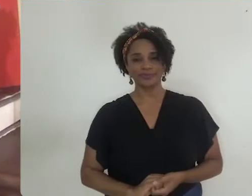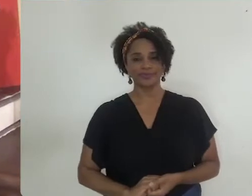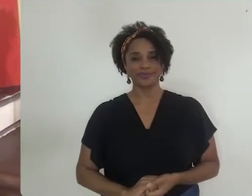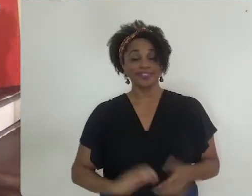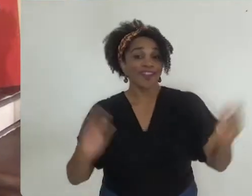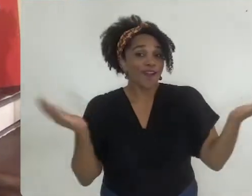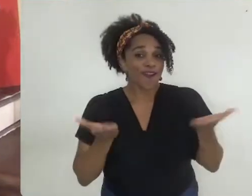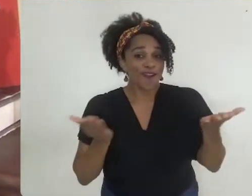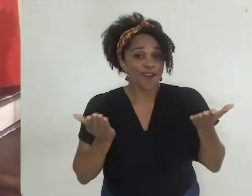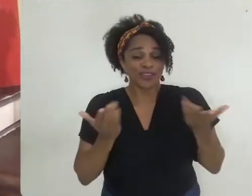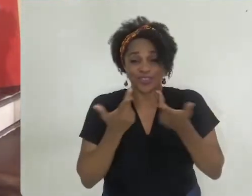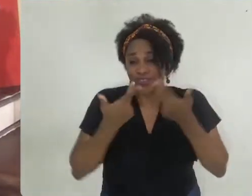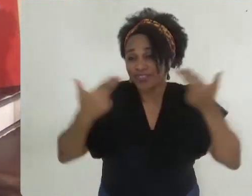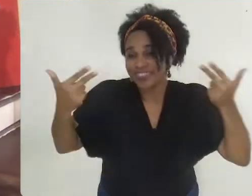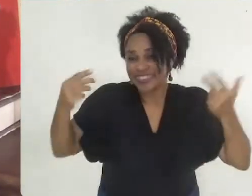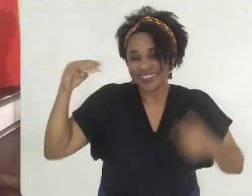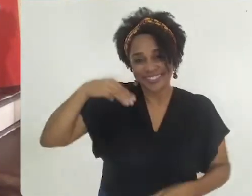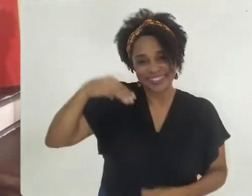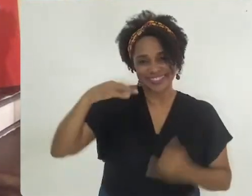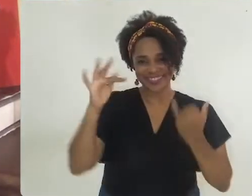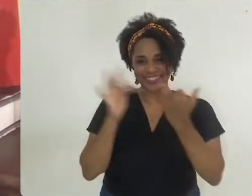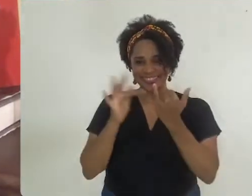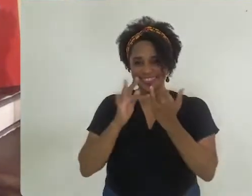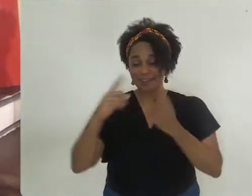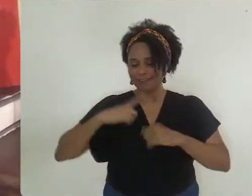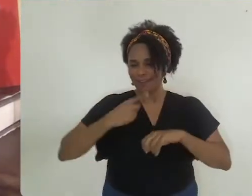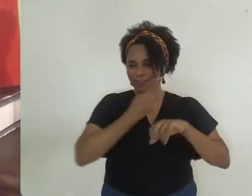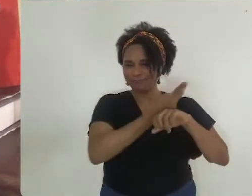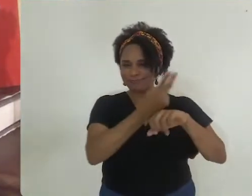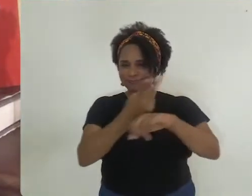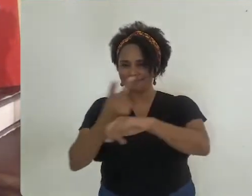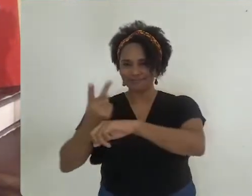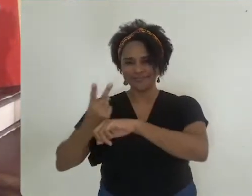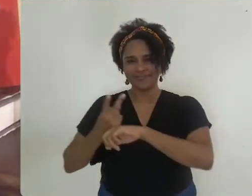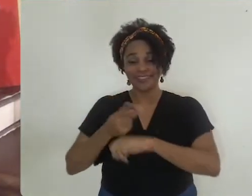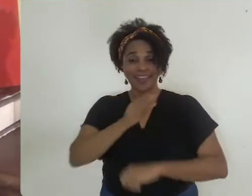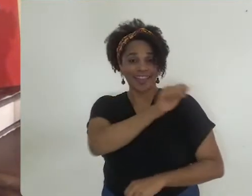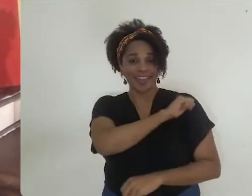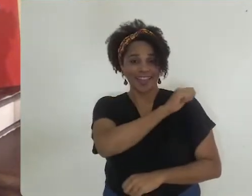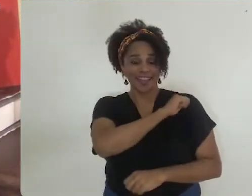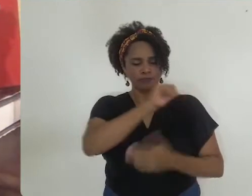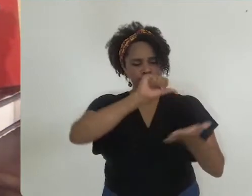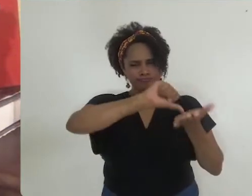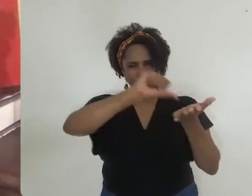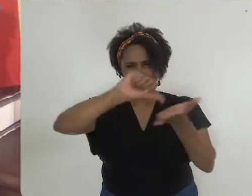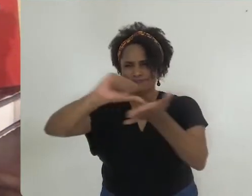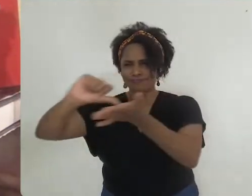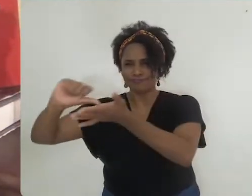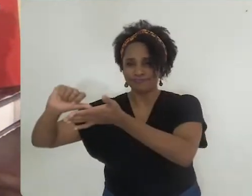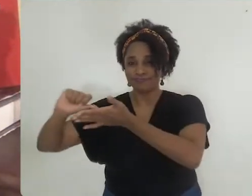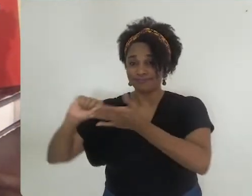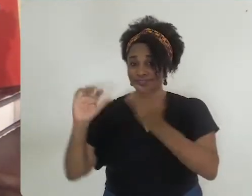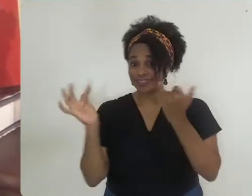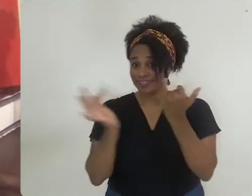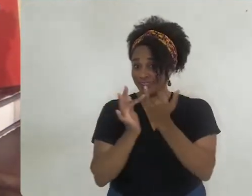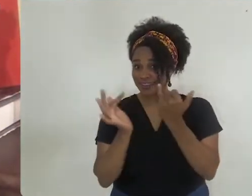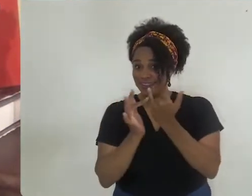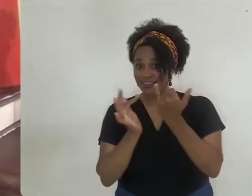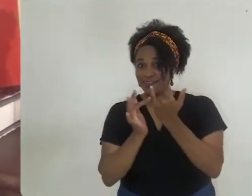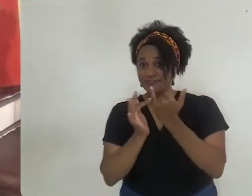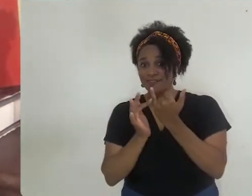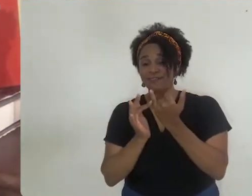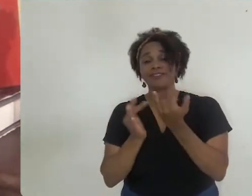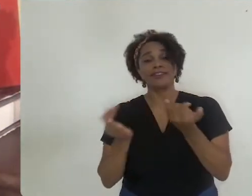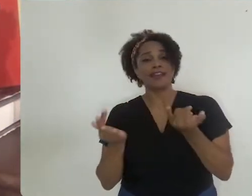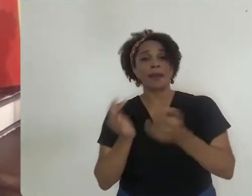Hoje é dia de novidades no Minuto IFBA. Temos premiação. Estudantes do Instituto Federal de Educação,